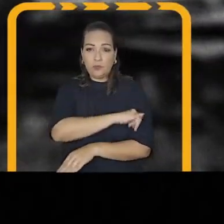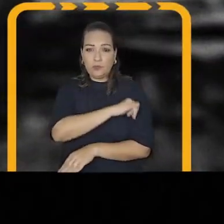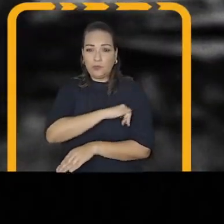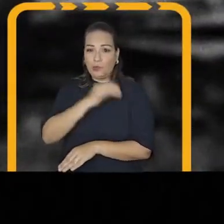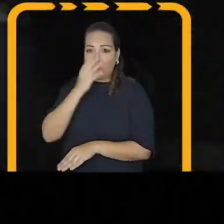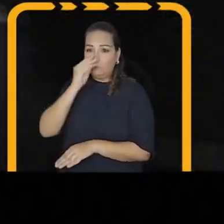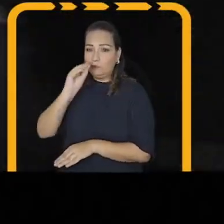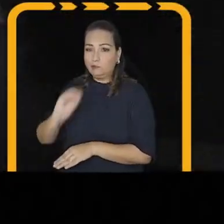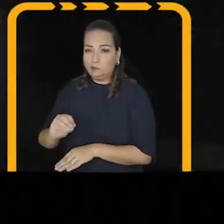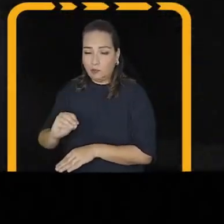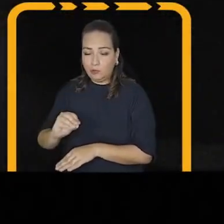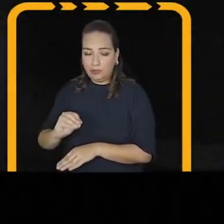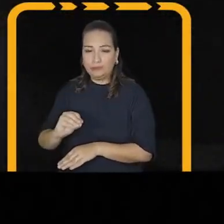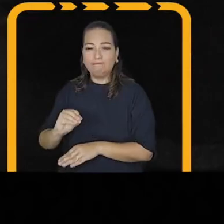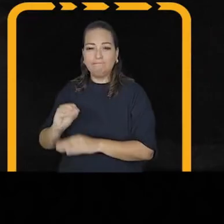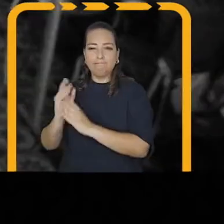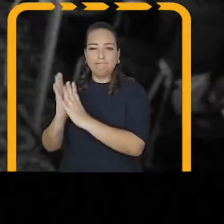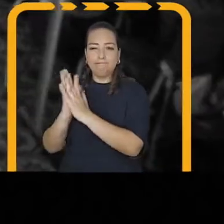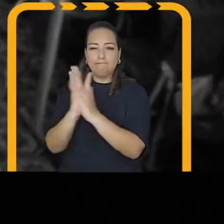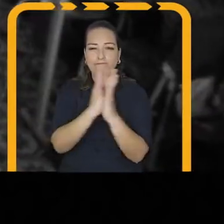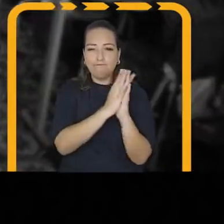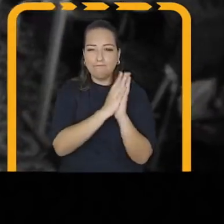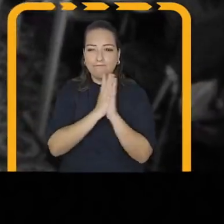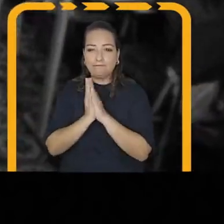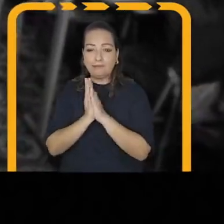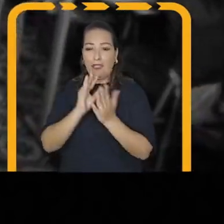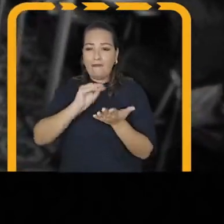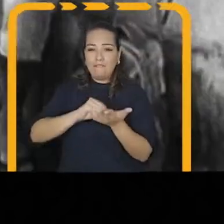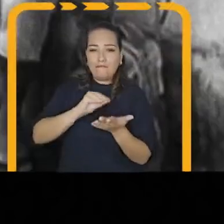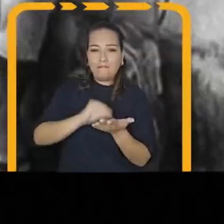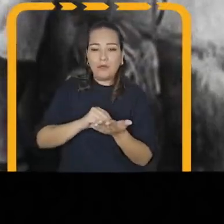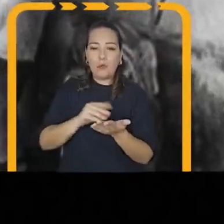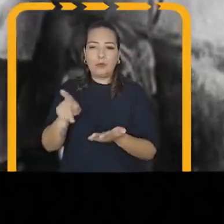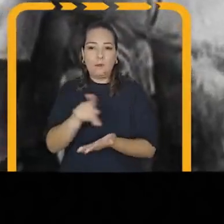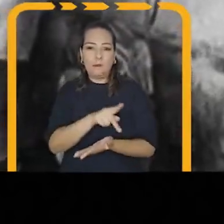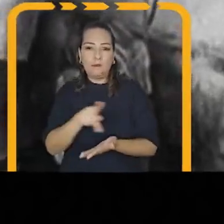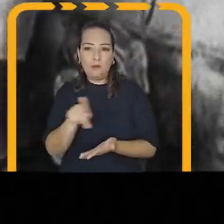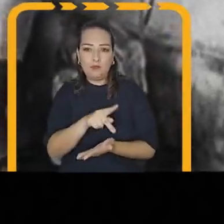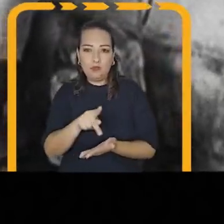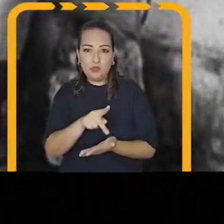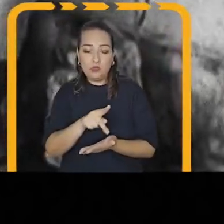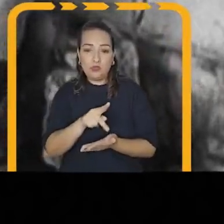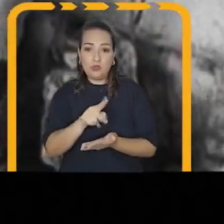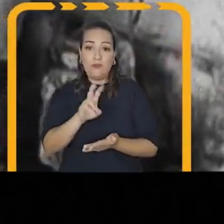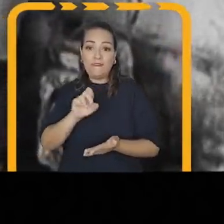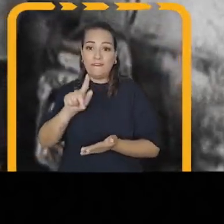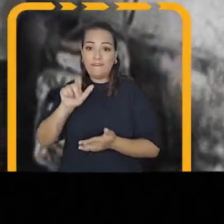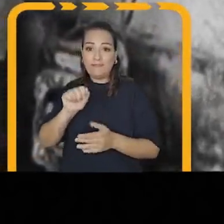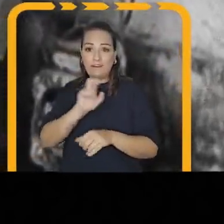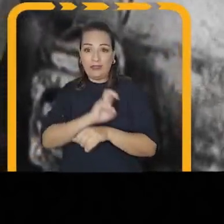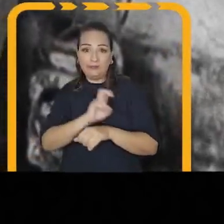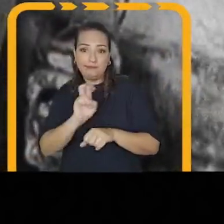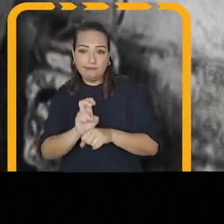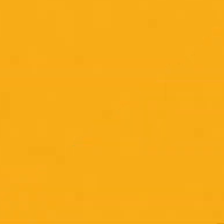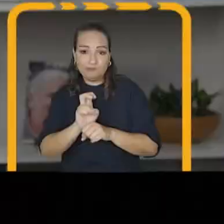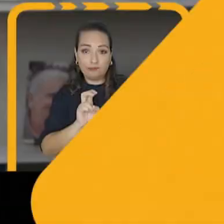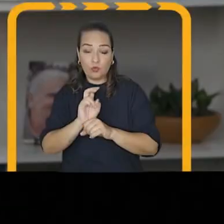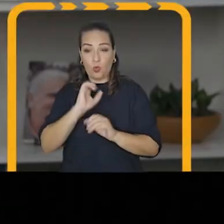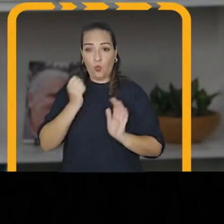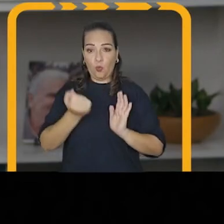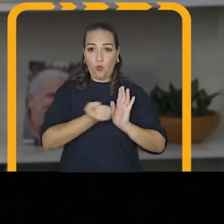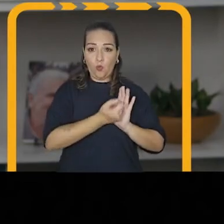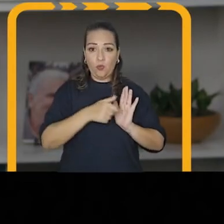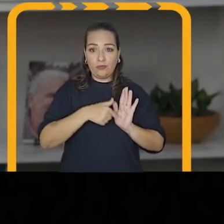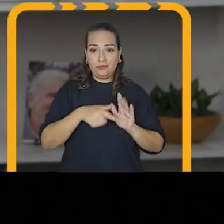abandonada. Salas lotadas, faltavam professores, vagas em creches, uniformes e até material escolar.